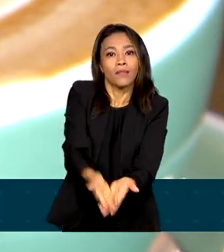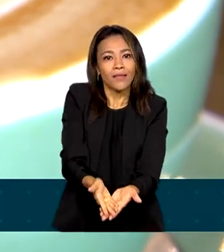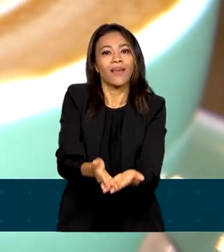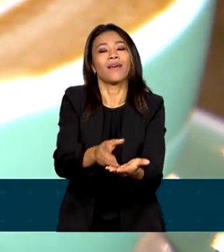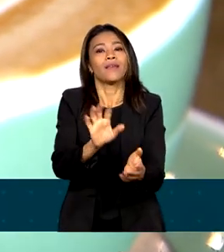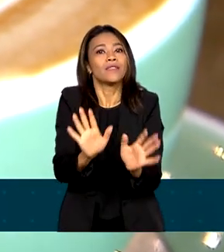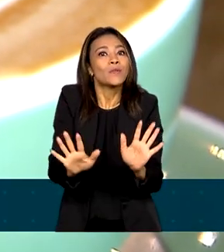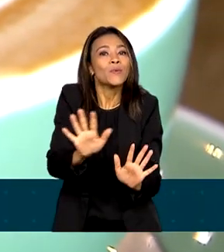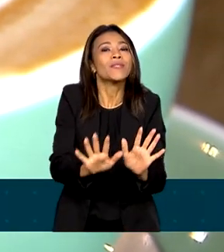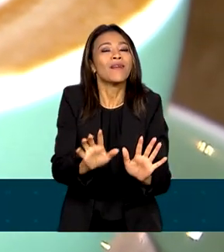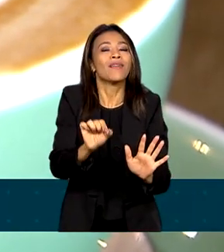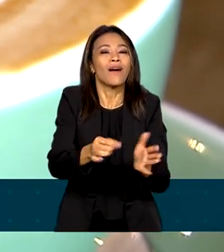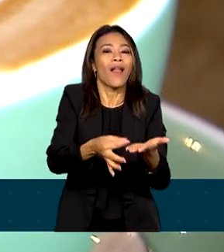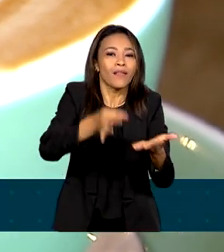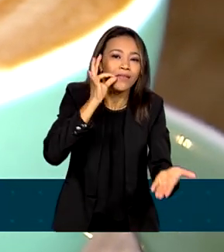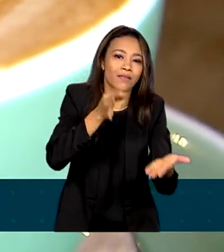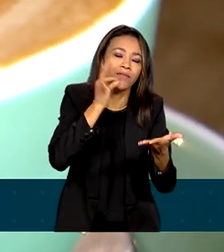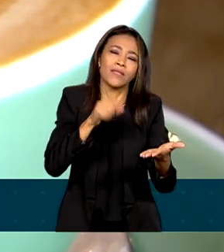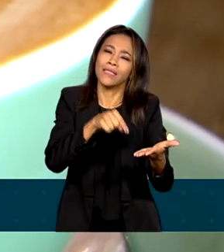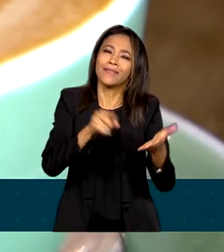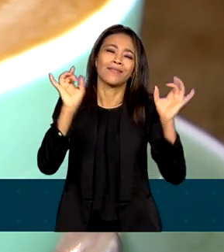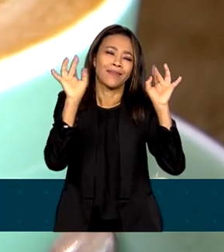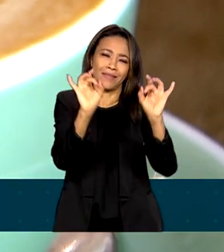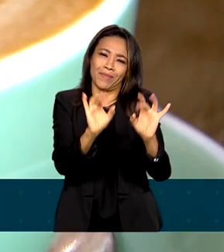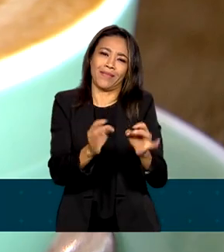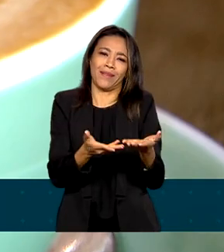resultado? Cafés especiais.